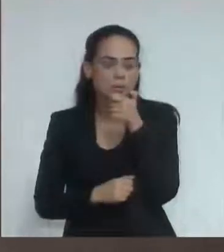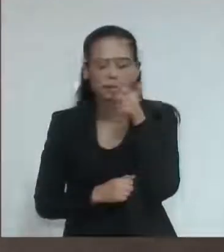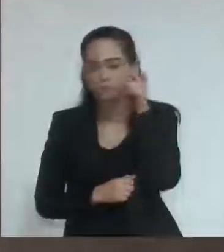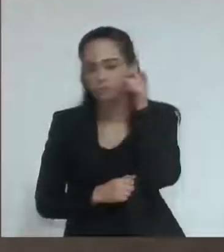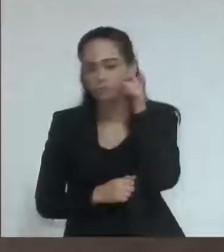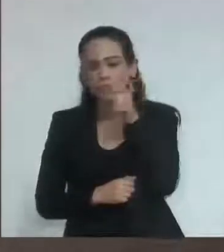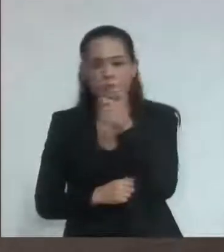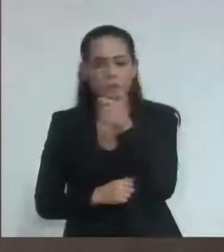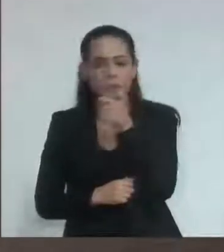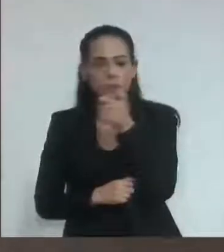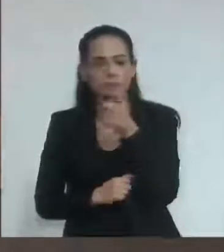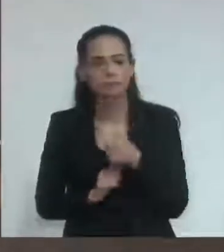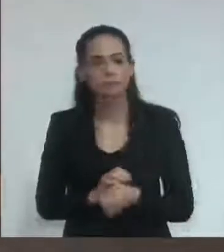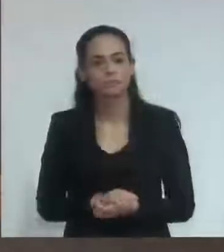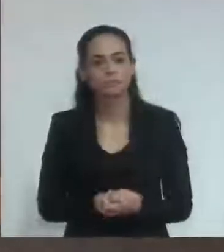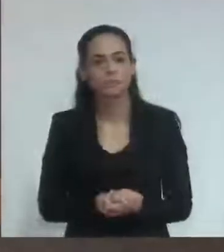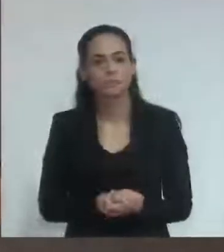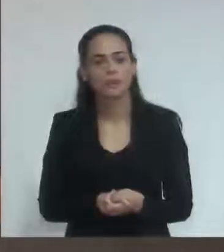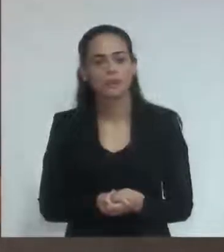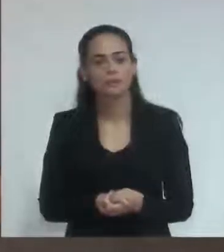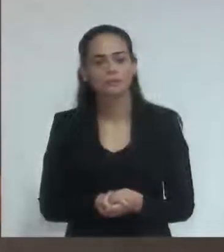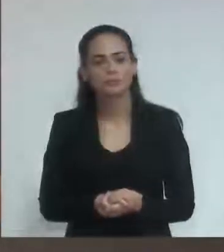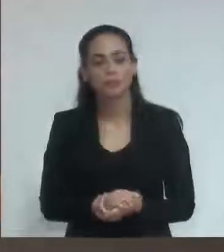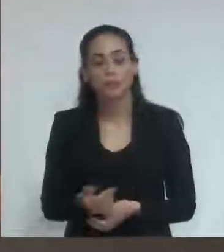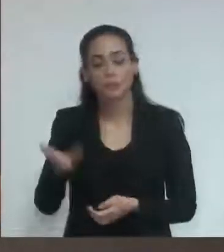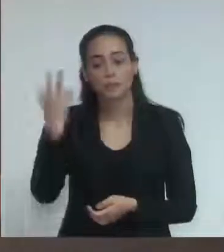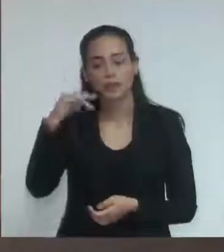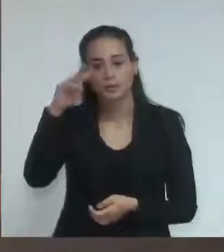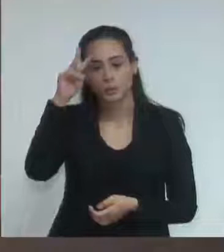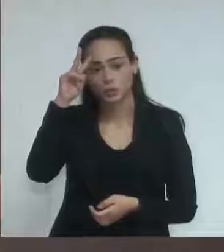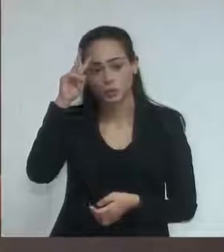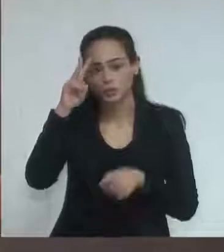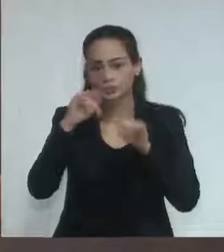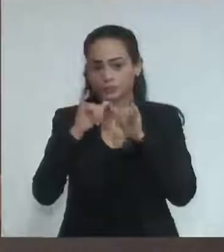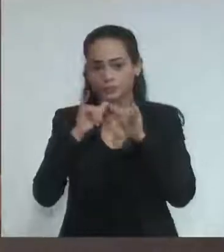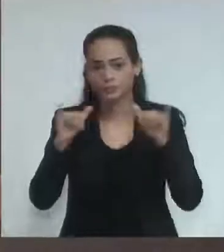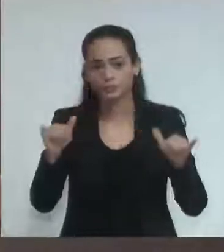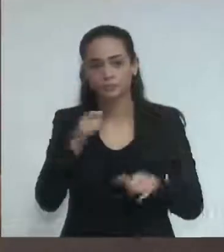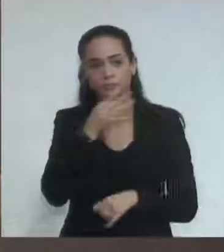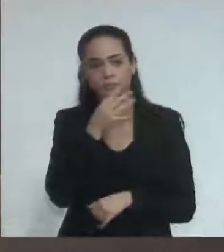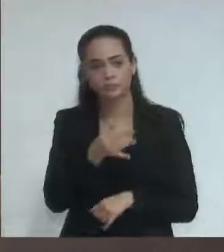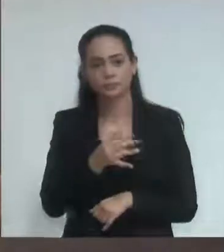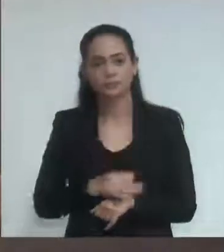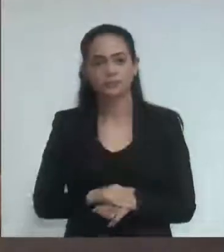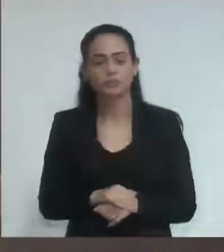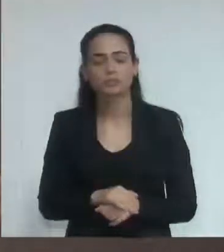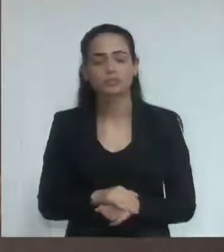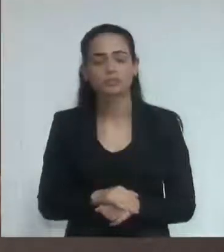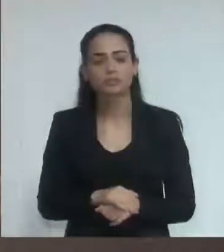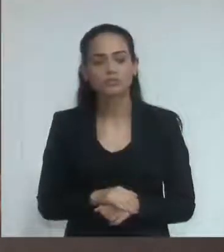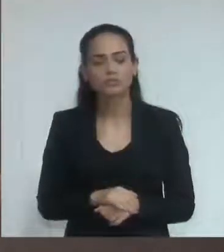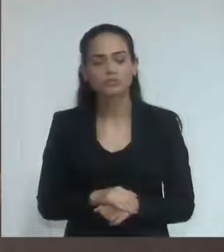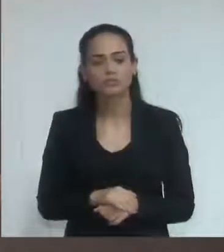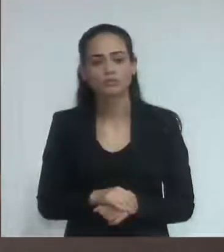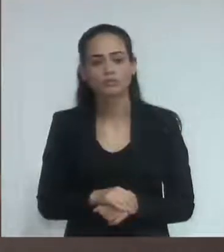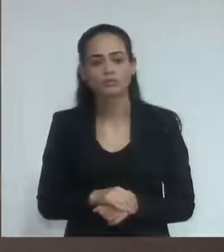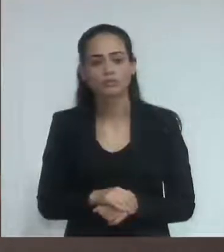como eu falei na segunda-feira passada, é sempre,